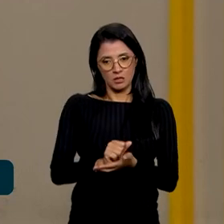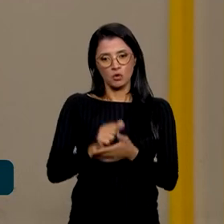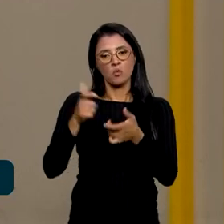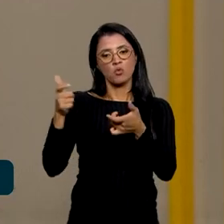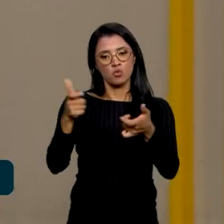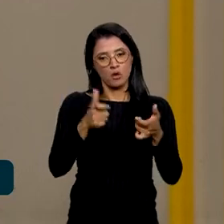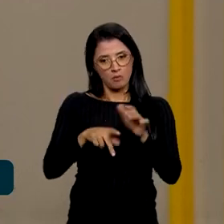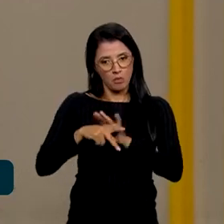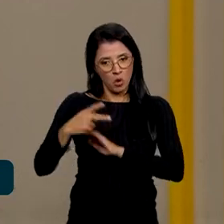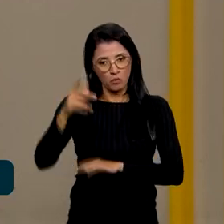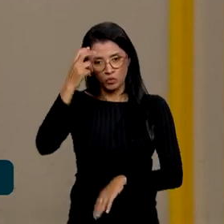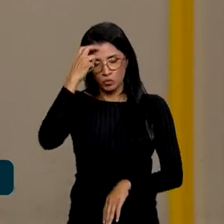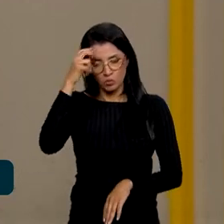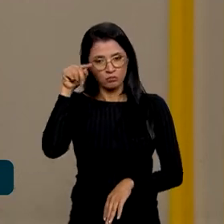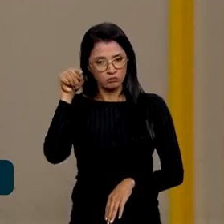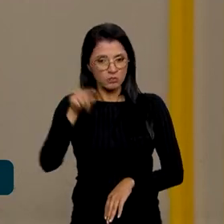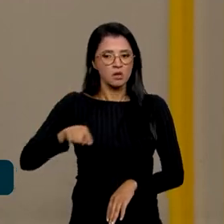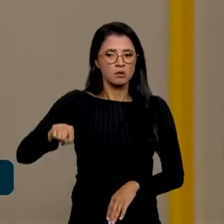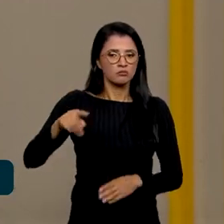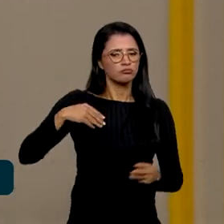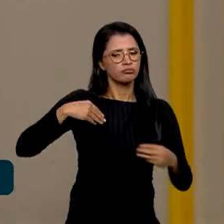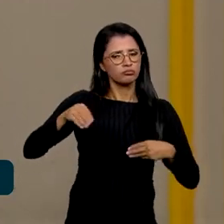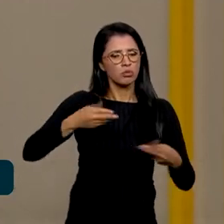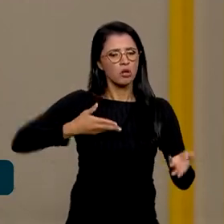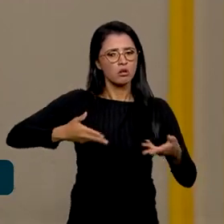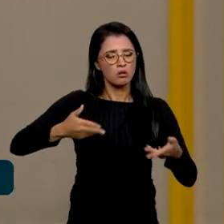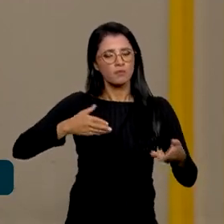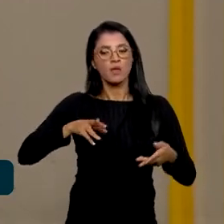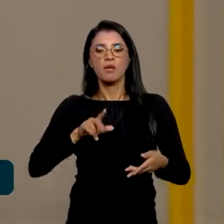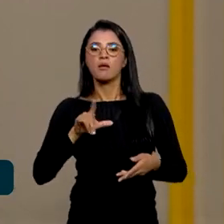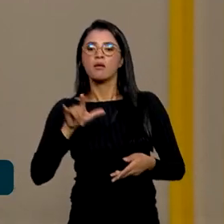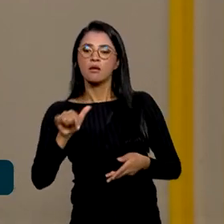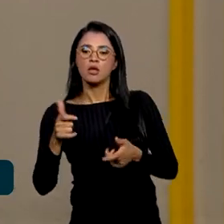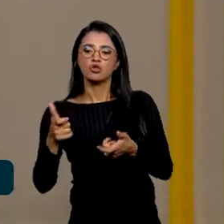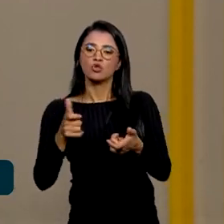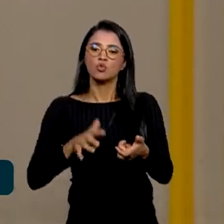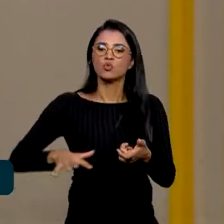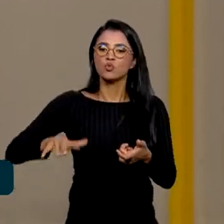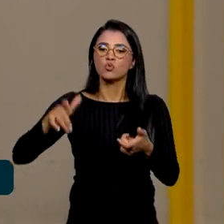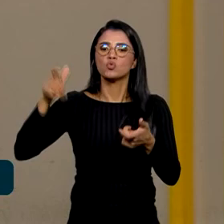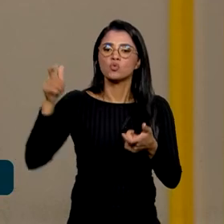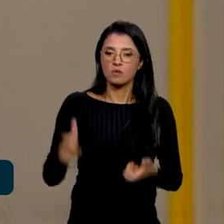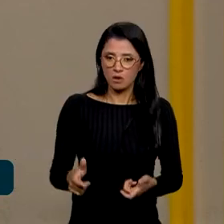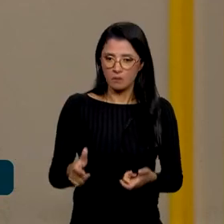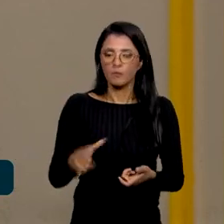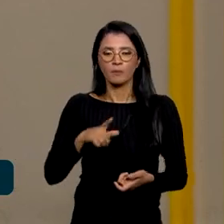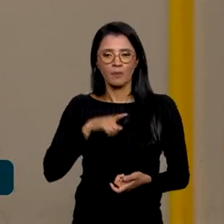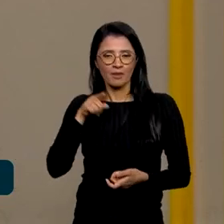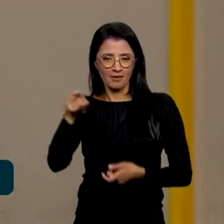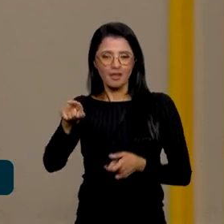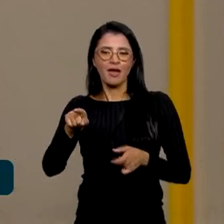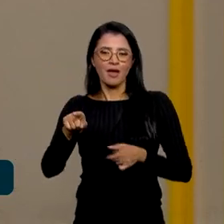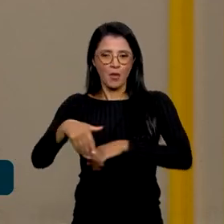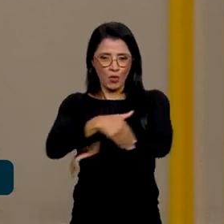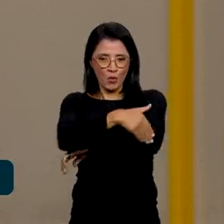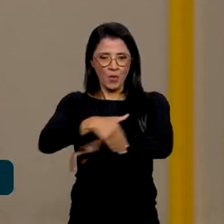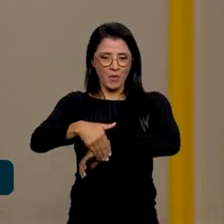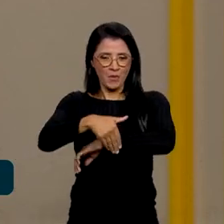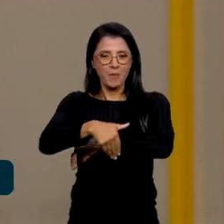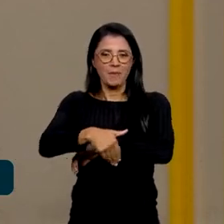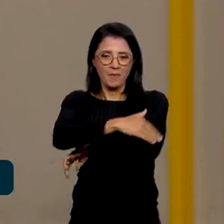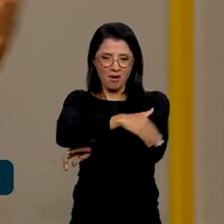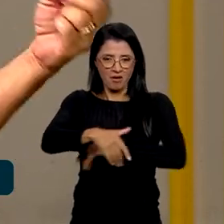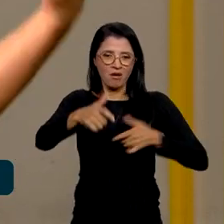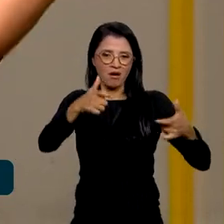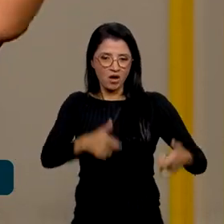E essas entidades, os pontões, eles articulam a rede no território. Então, você tem lá no bairro, tem um ponto de cultura,